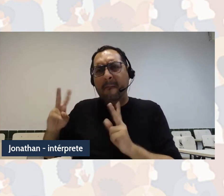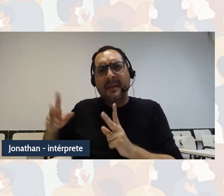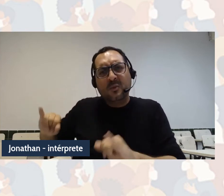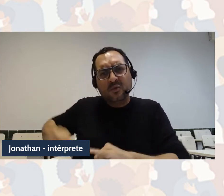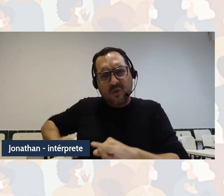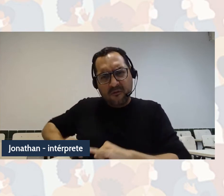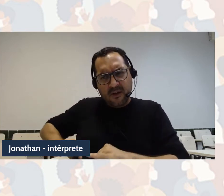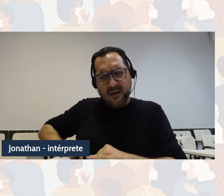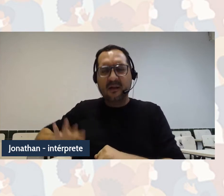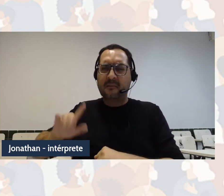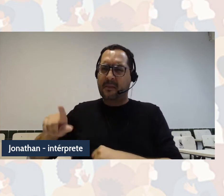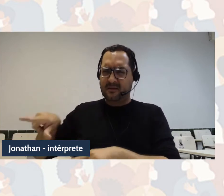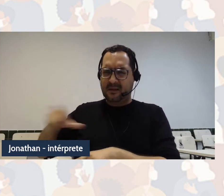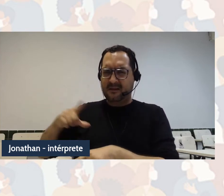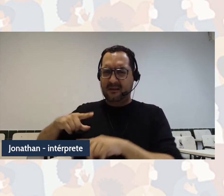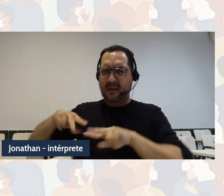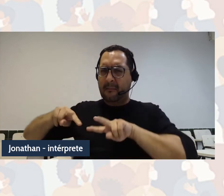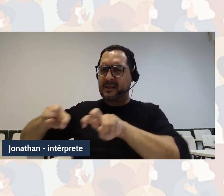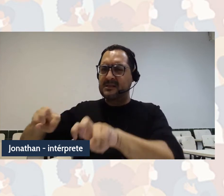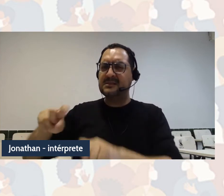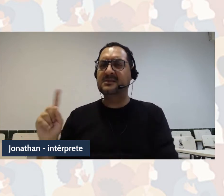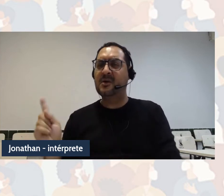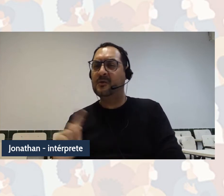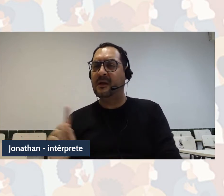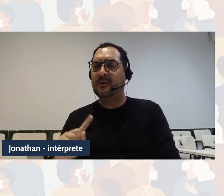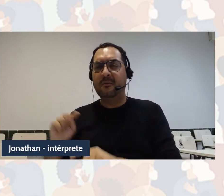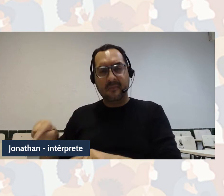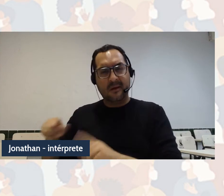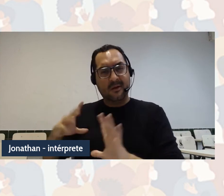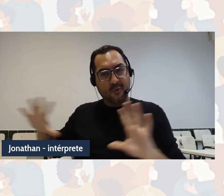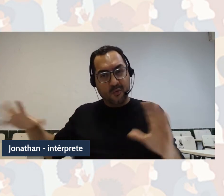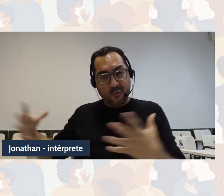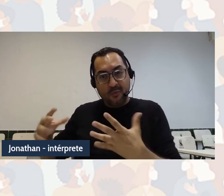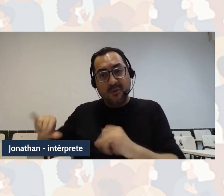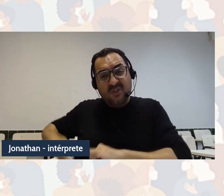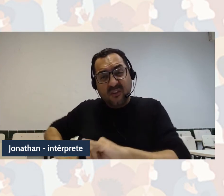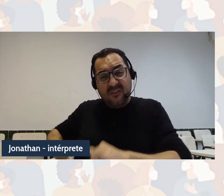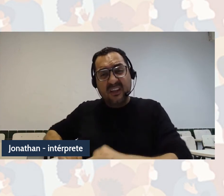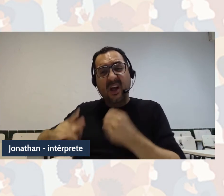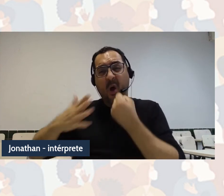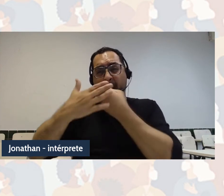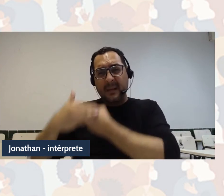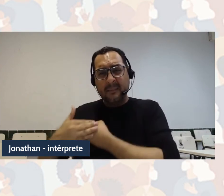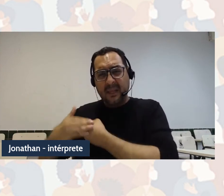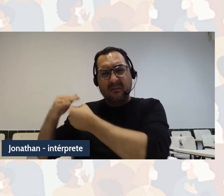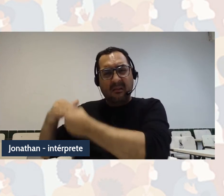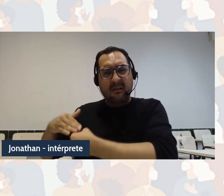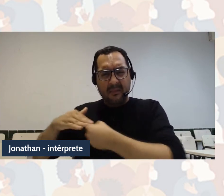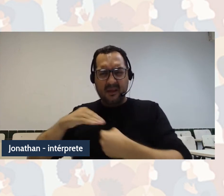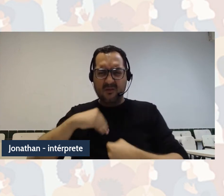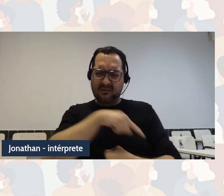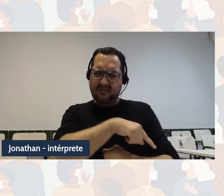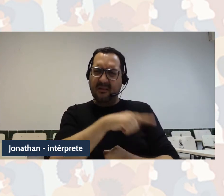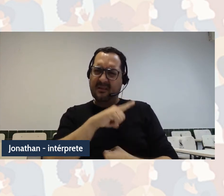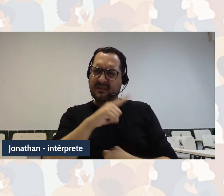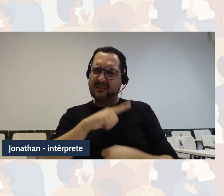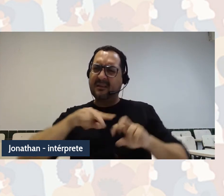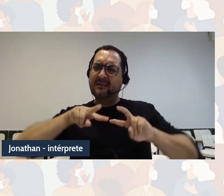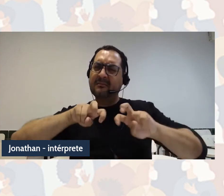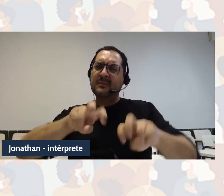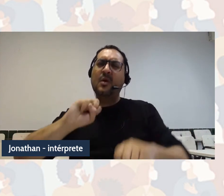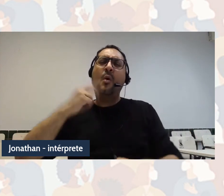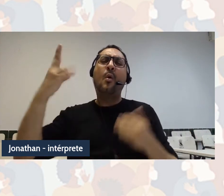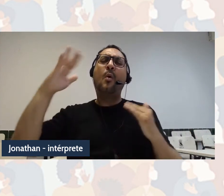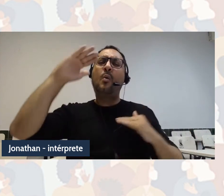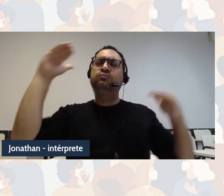epistemicamente, ou seja, não se pensa epistemicamente, dessa posição epistêmica subalterna.